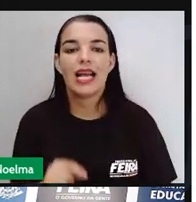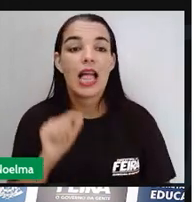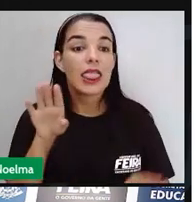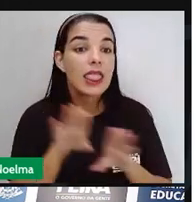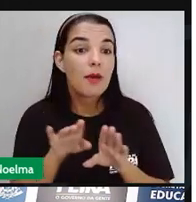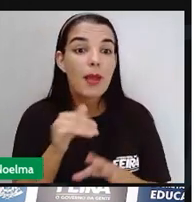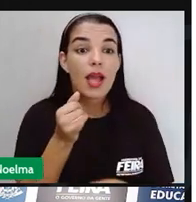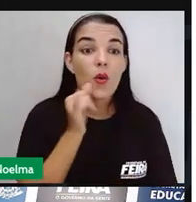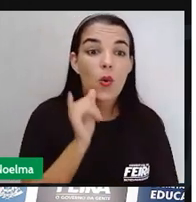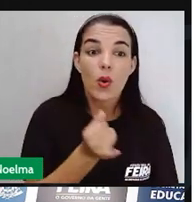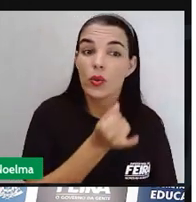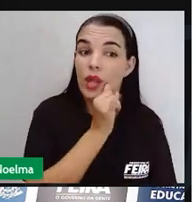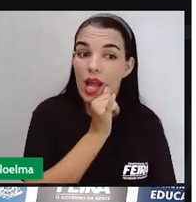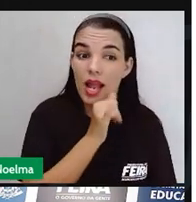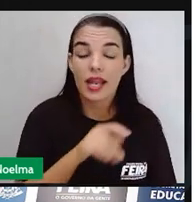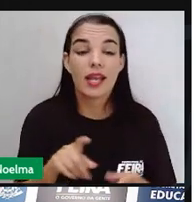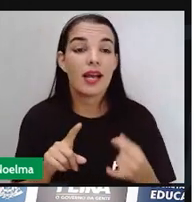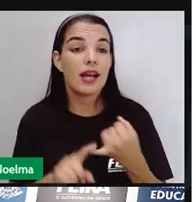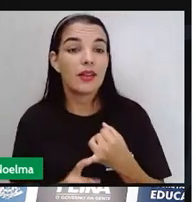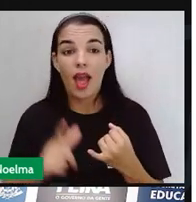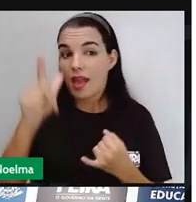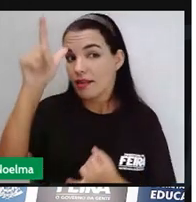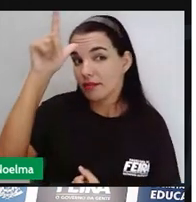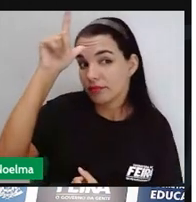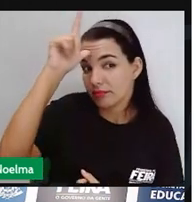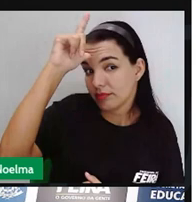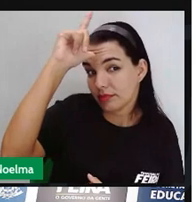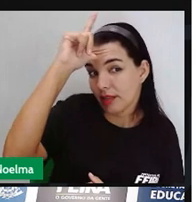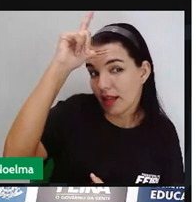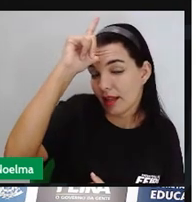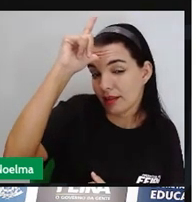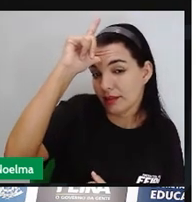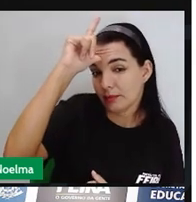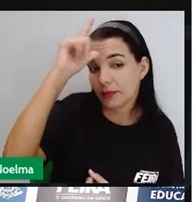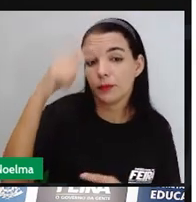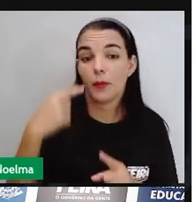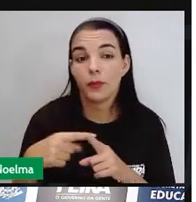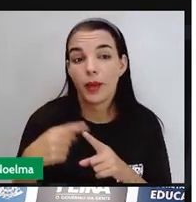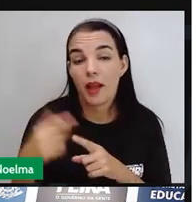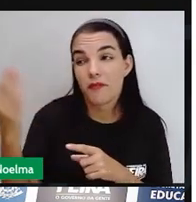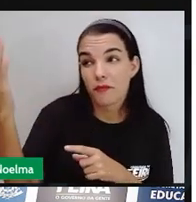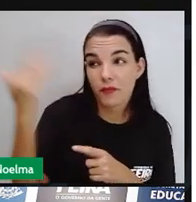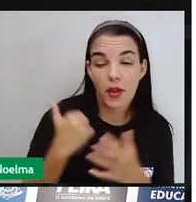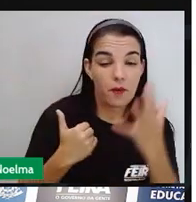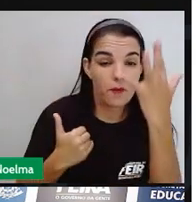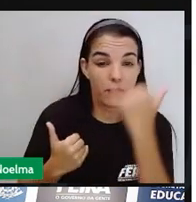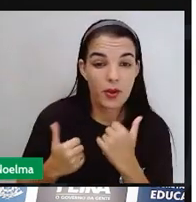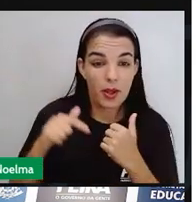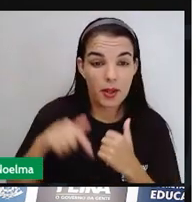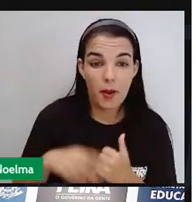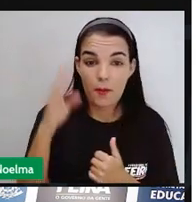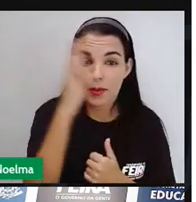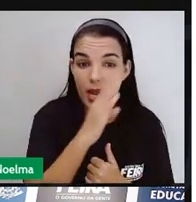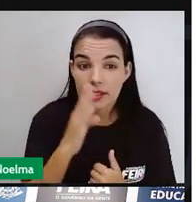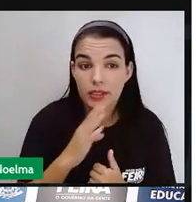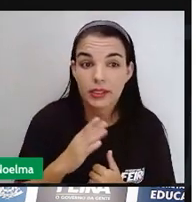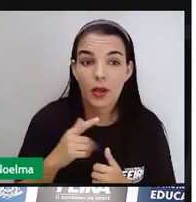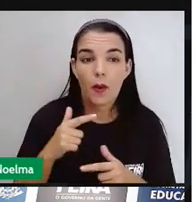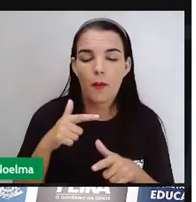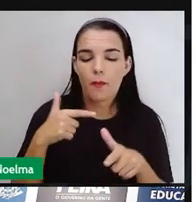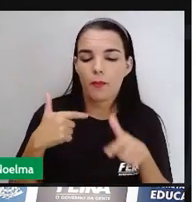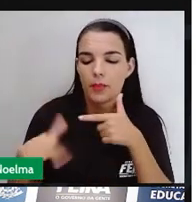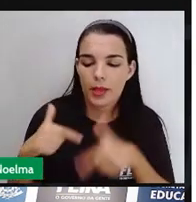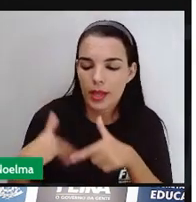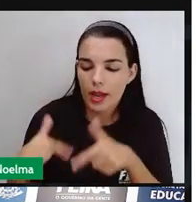Os italianos e os alemães que vieram para o Brasil como imigrantes, à procura de emprego, à procura de melhorias, né?